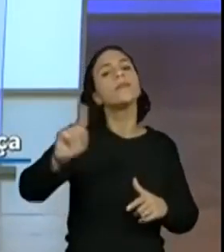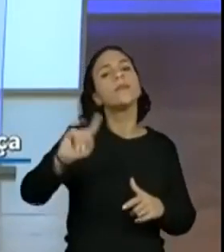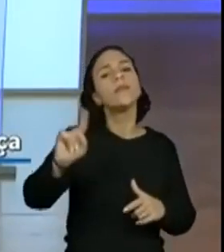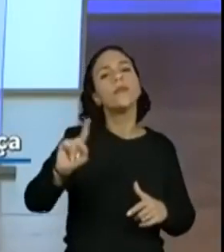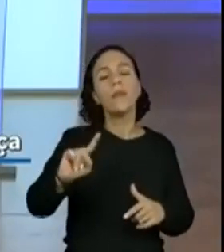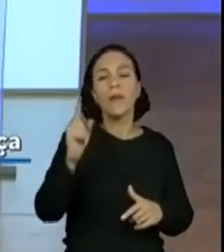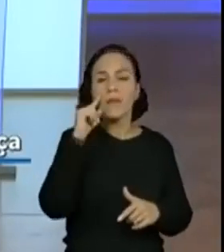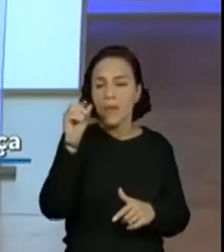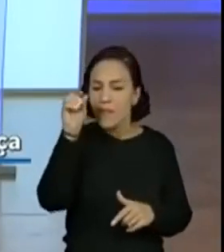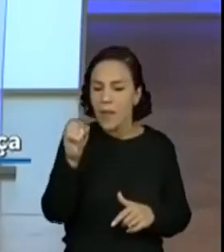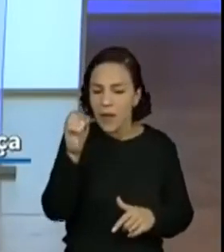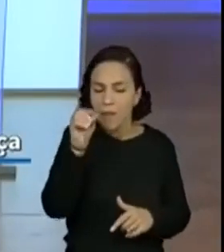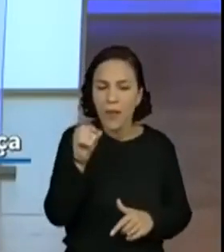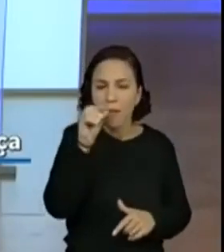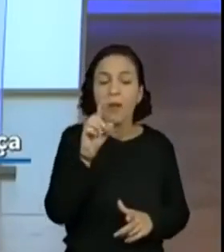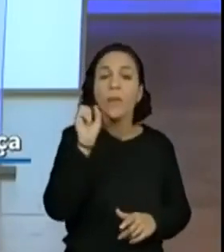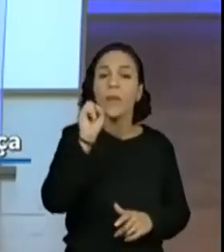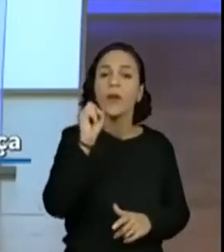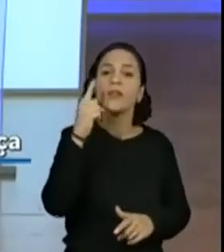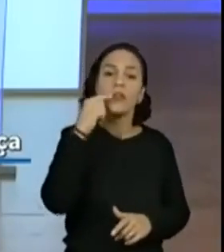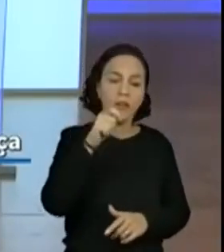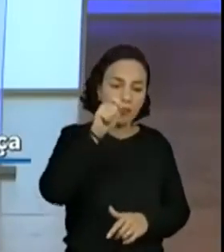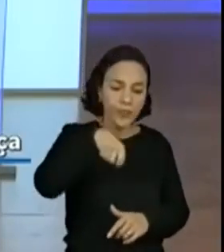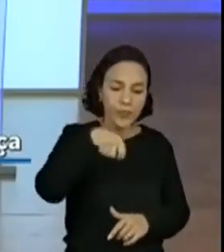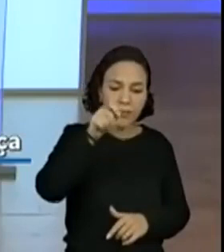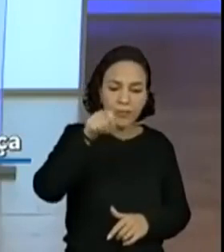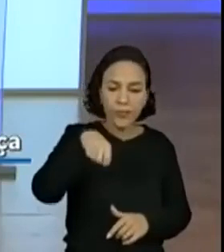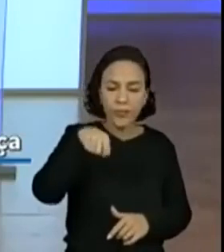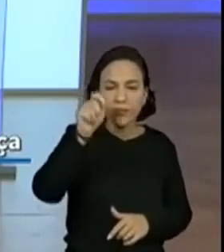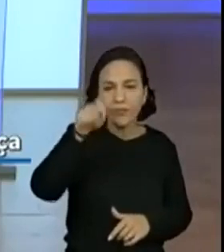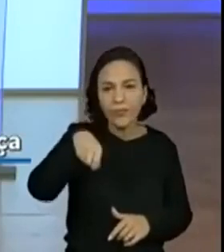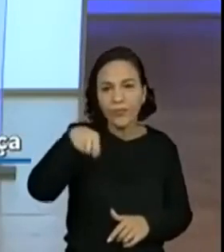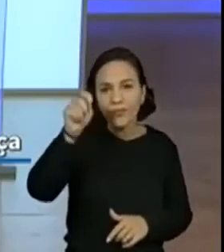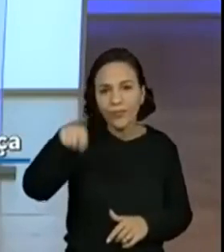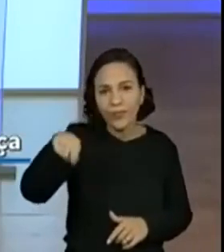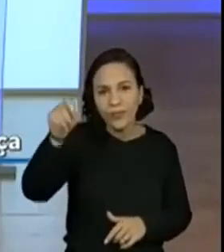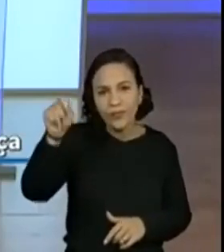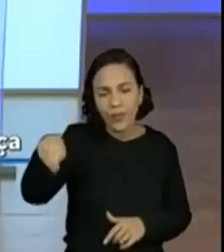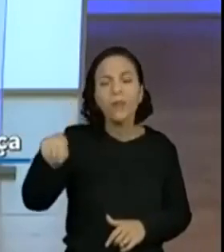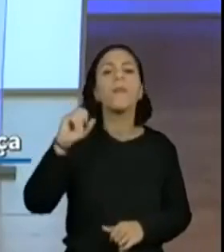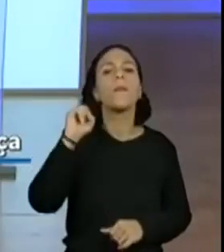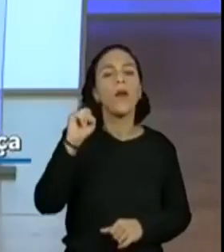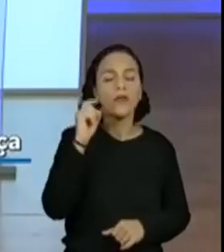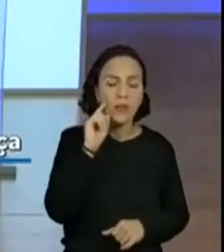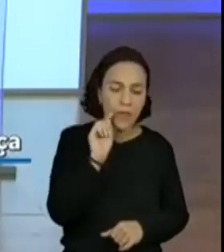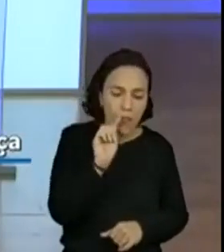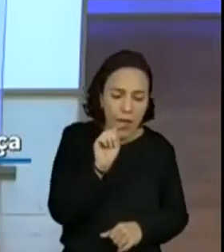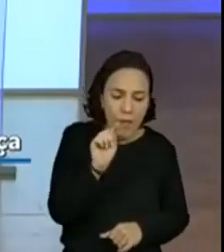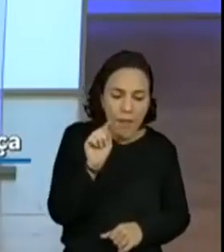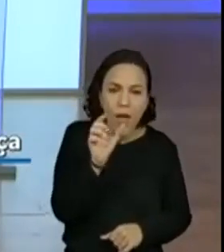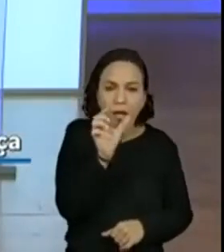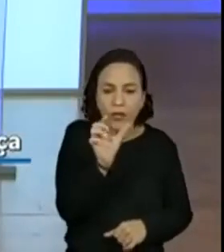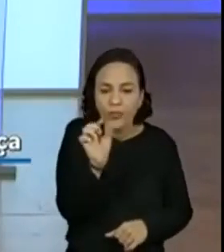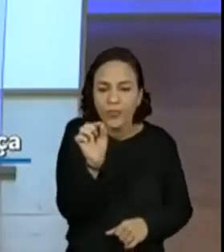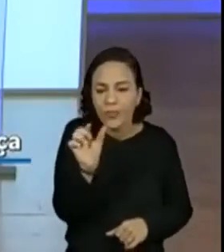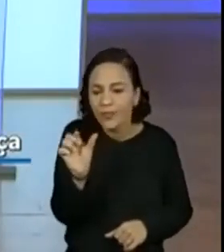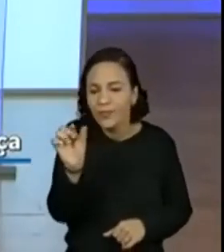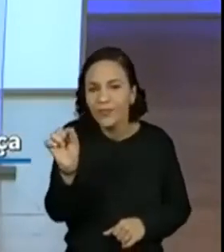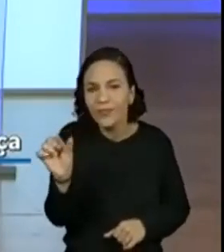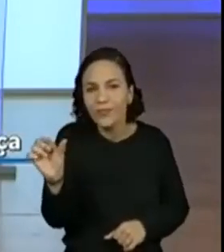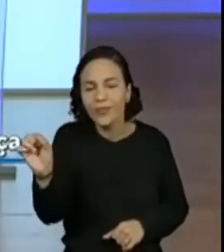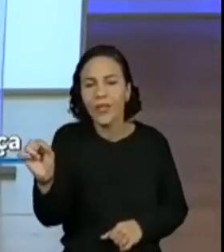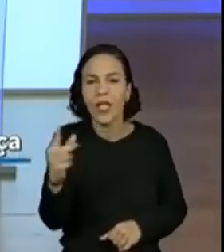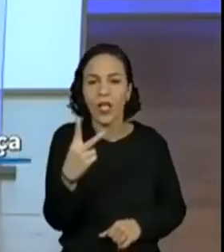ficar usando palitinho ou tampinha. O risquinho a gente acabou não fazendo aqui. caderno. Mas usa risquinho, vai juntando, vai de 2 em 2,